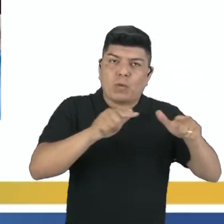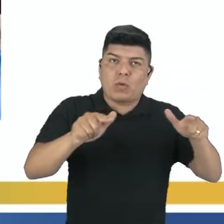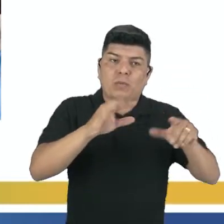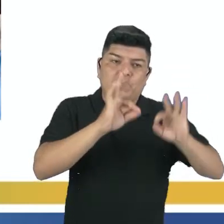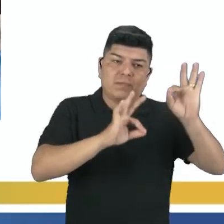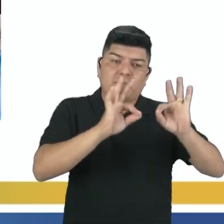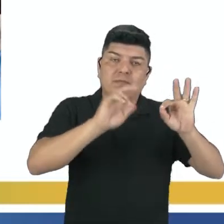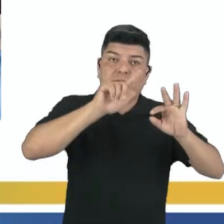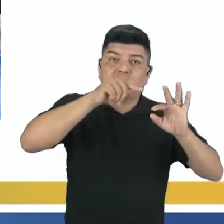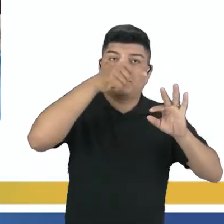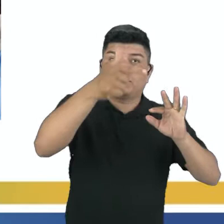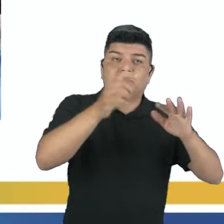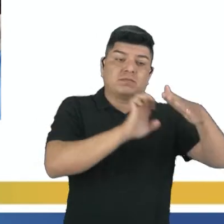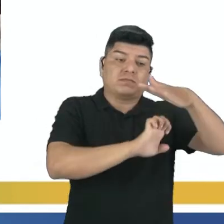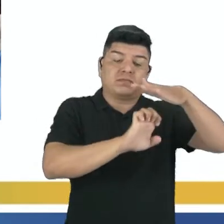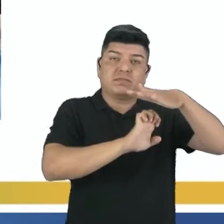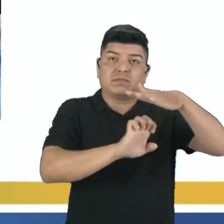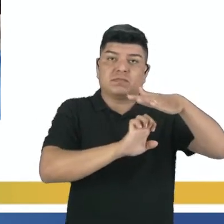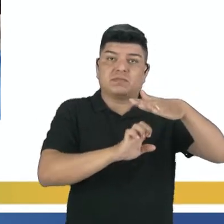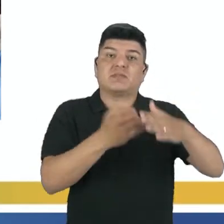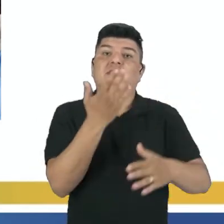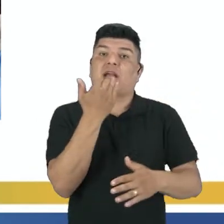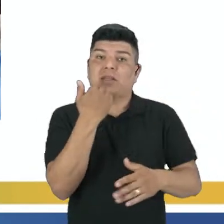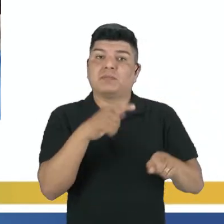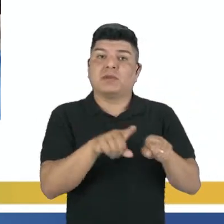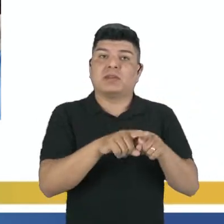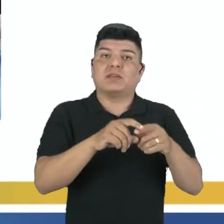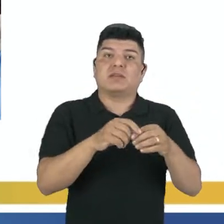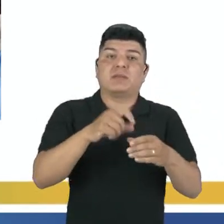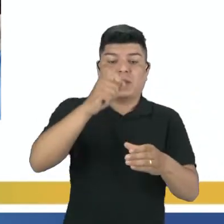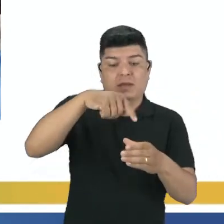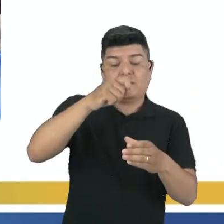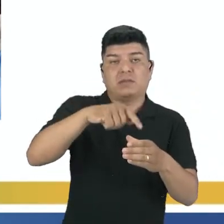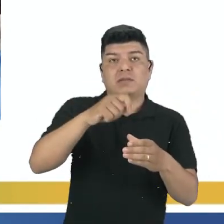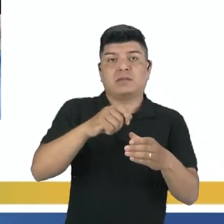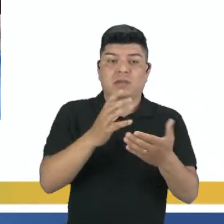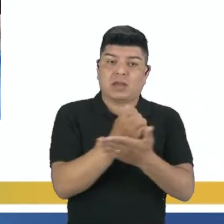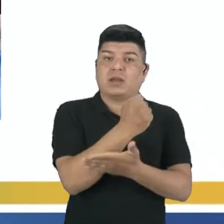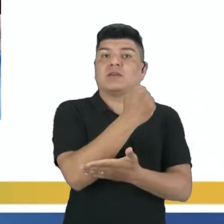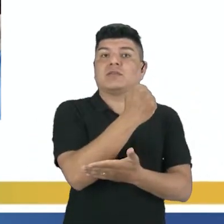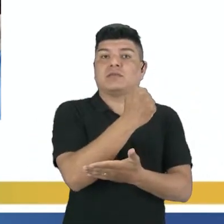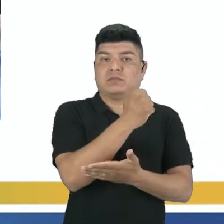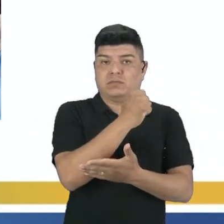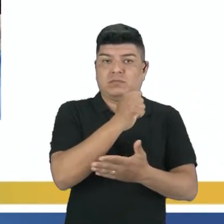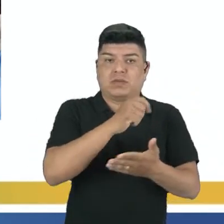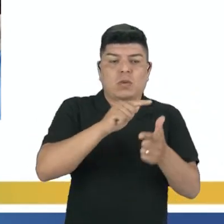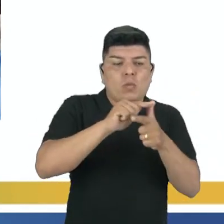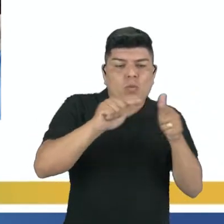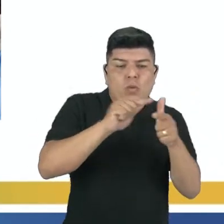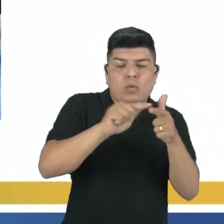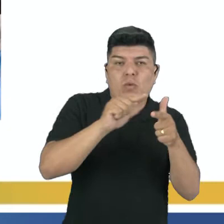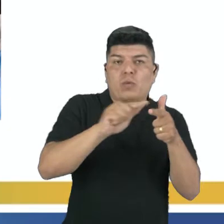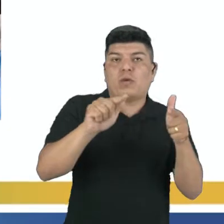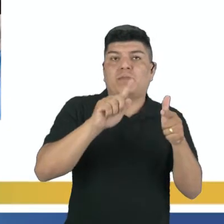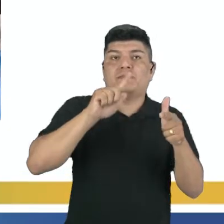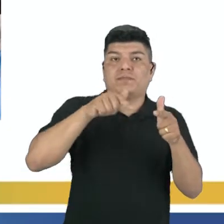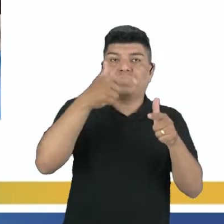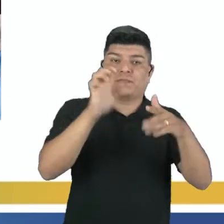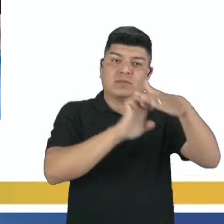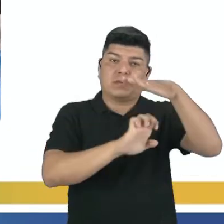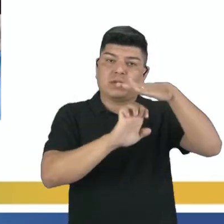outra empresa, como também as de alimentos, as de grãos. Recolhe o grão, limpa o grão e manda para outra